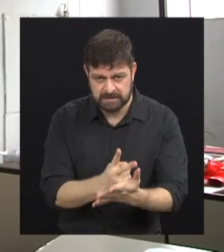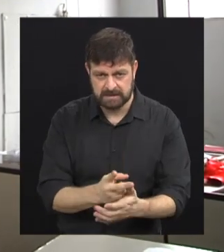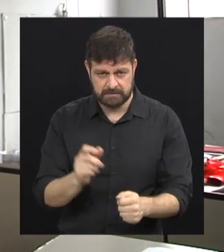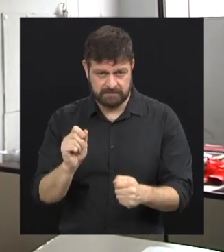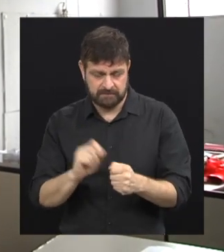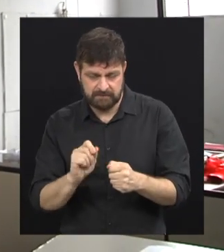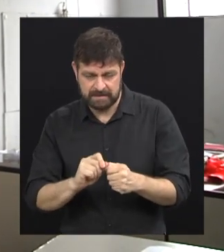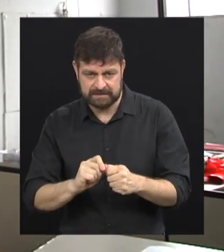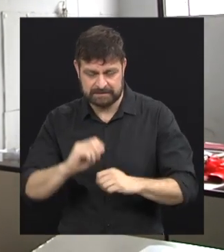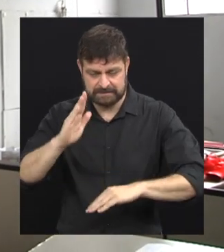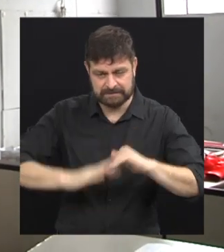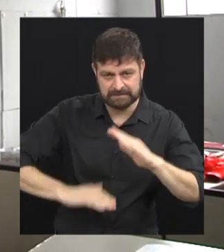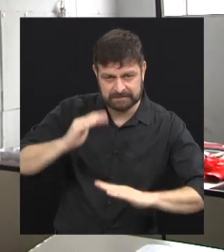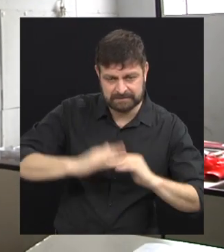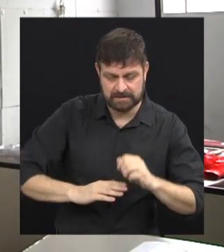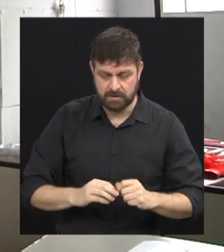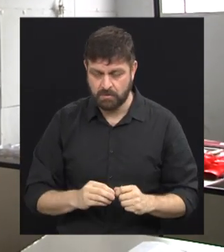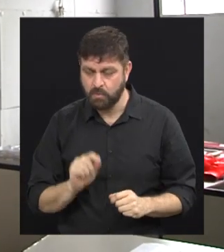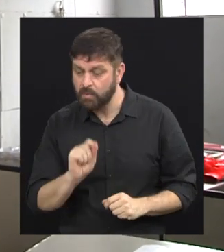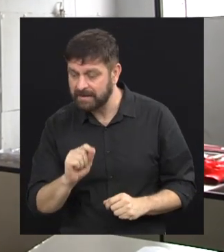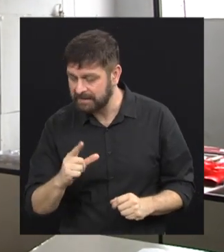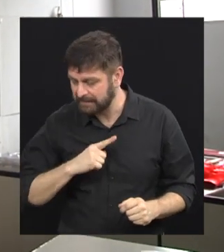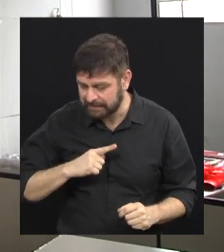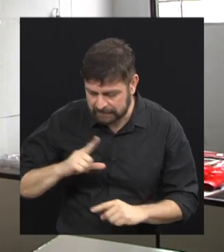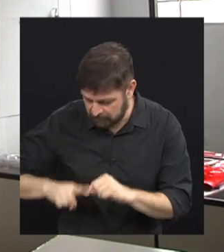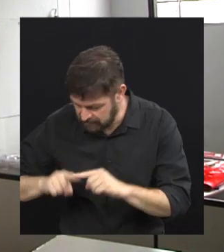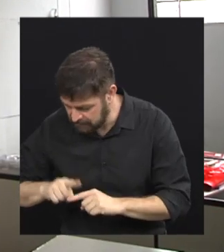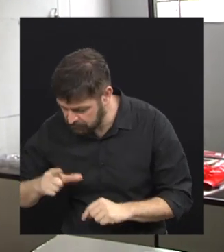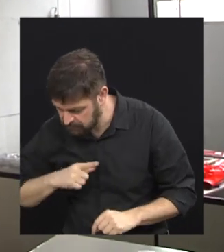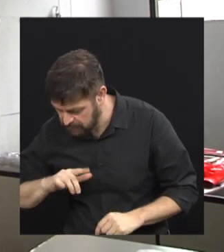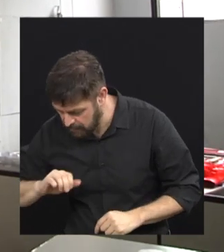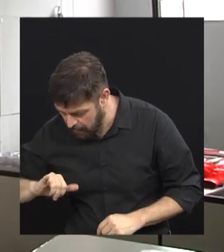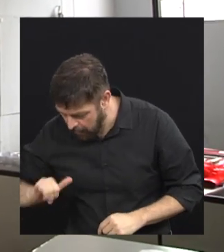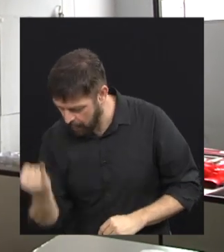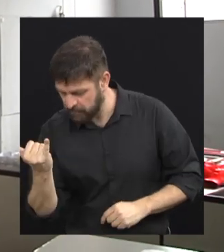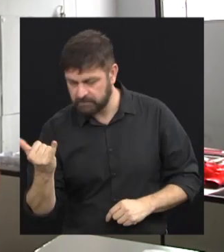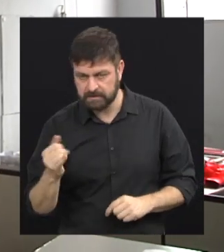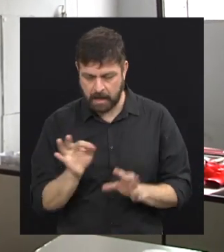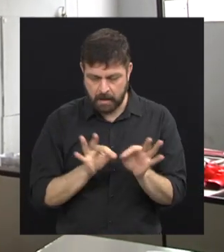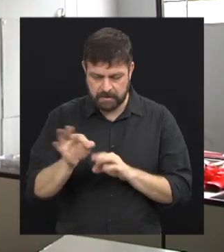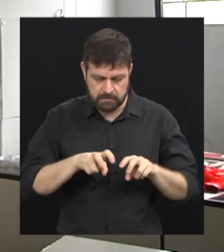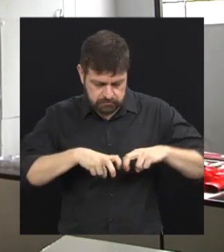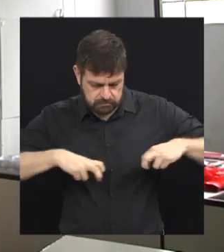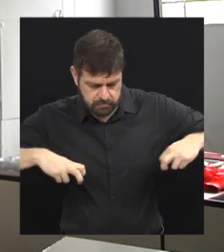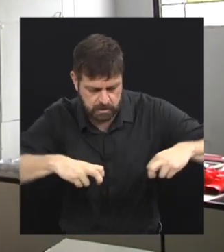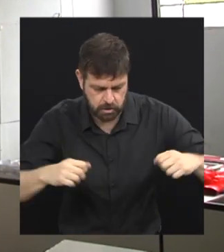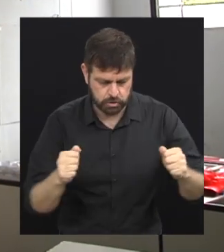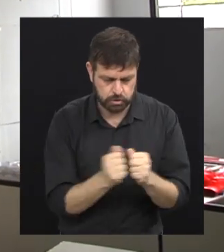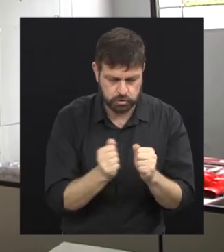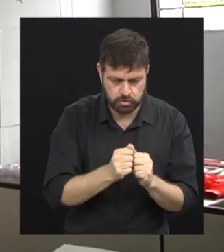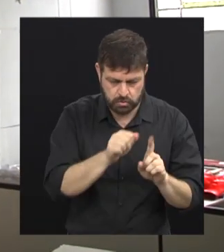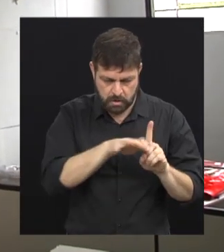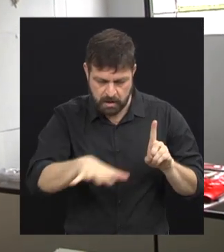realizar as atividades com aquilo que a gente tem na mão. A gente planeja, senta junto com os nossos orientadores pedagógicos,